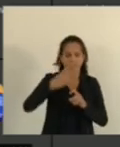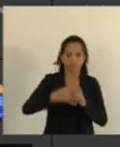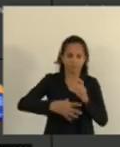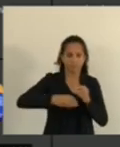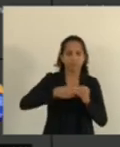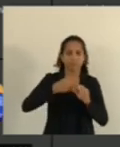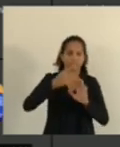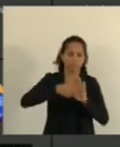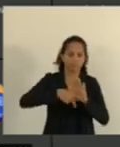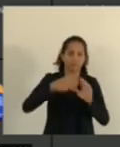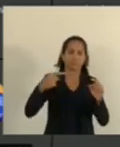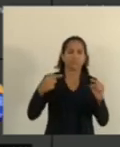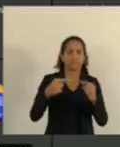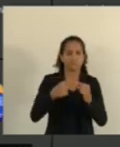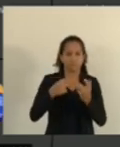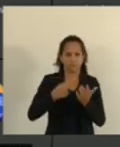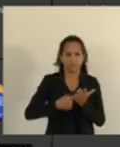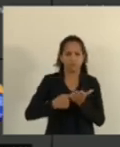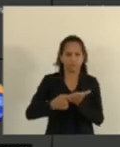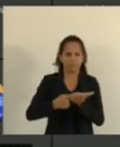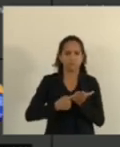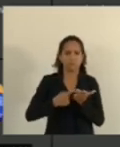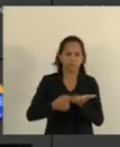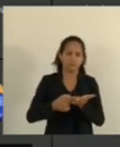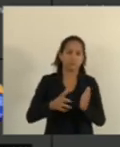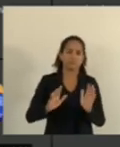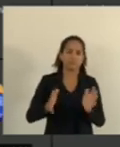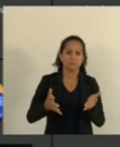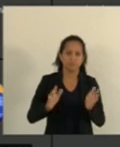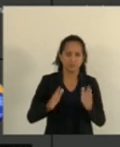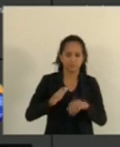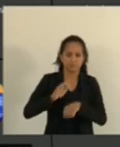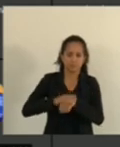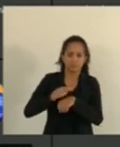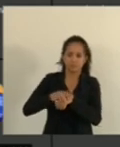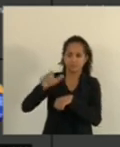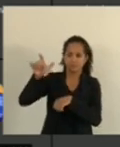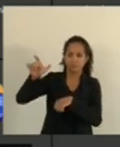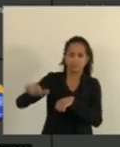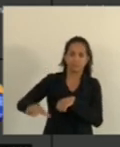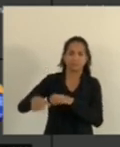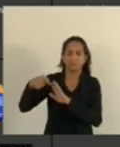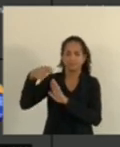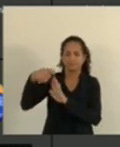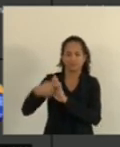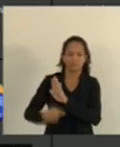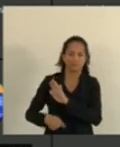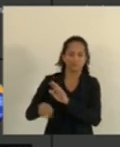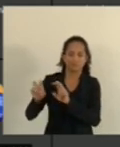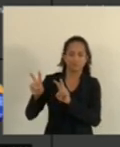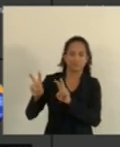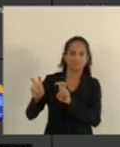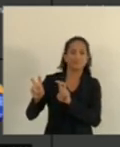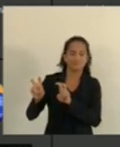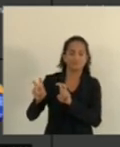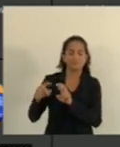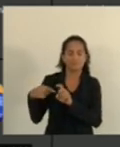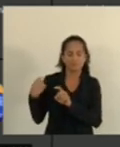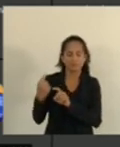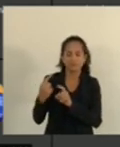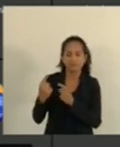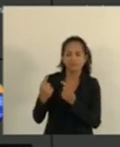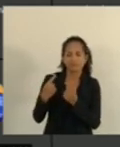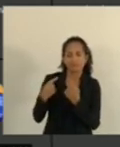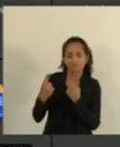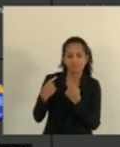de acordo Em acordo, na realidade, com o autor da matéria Até por ter em seu